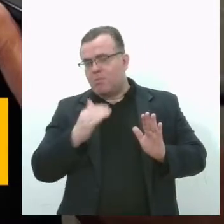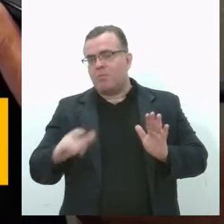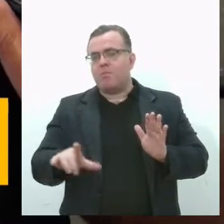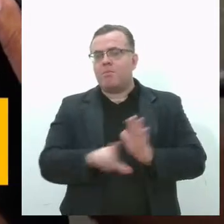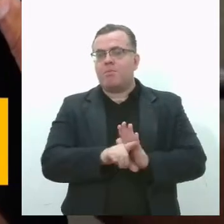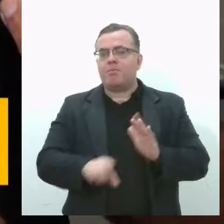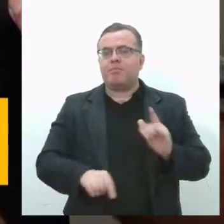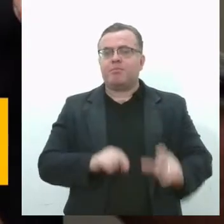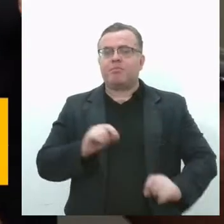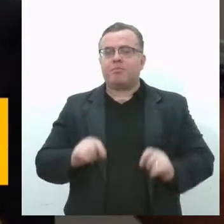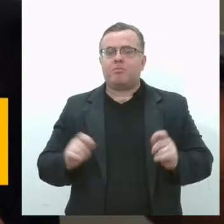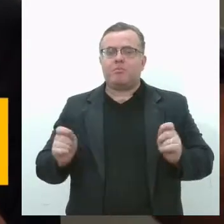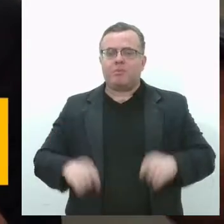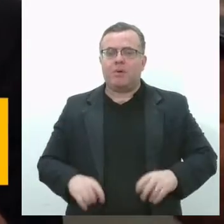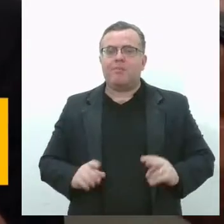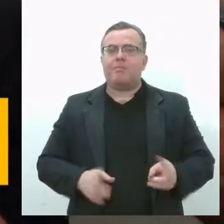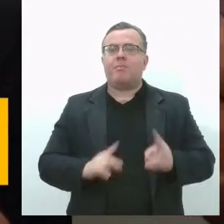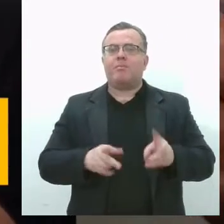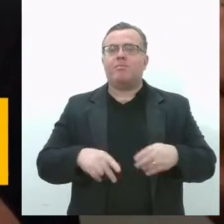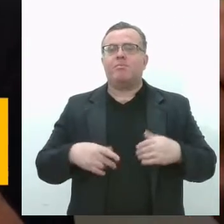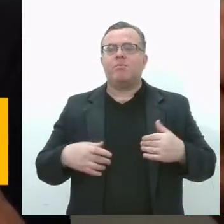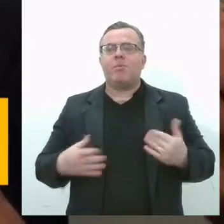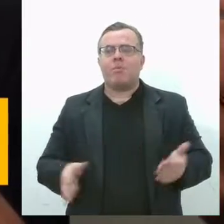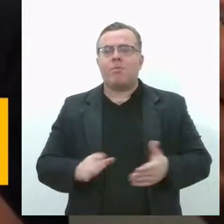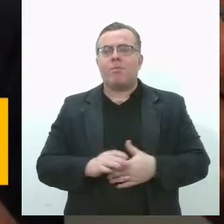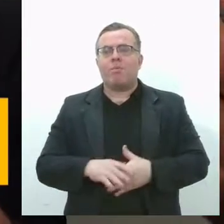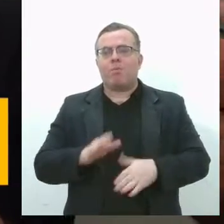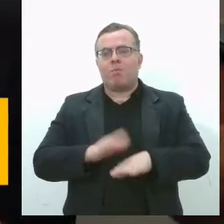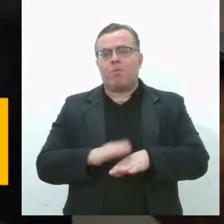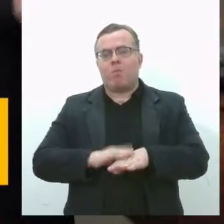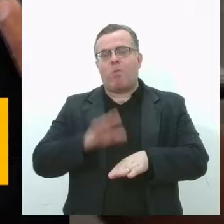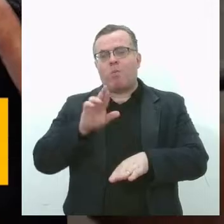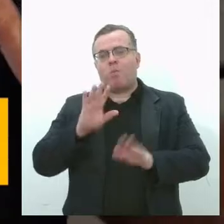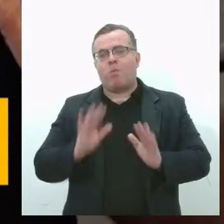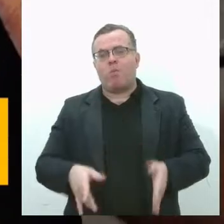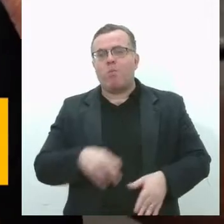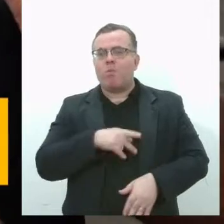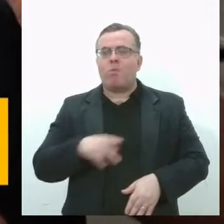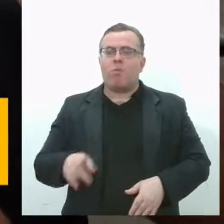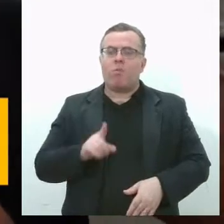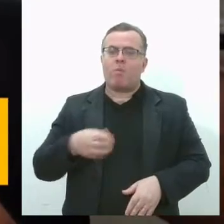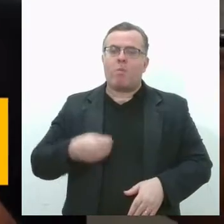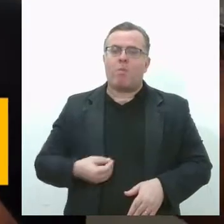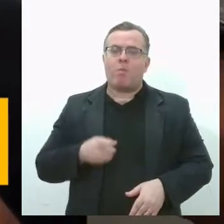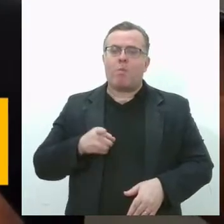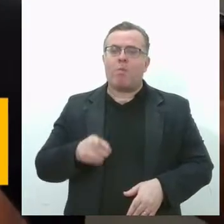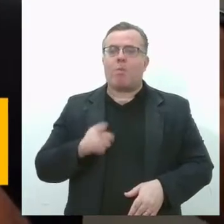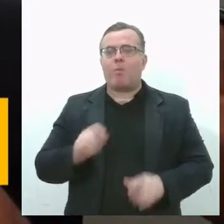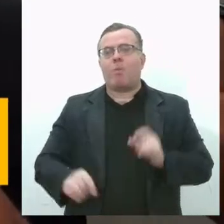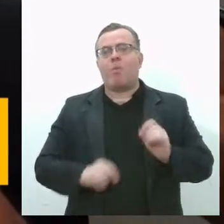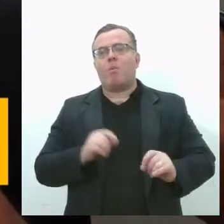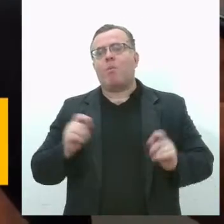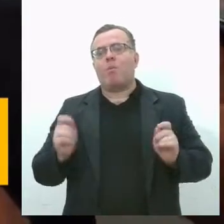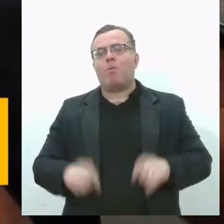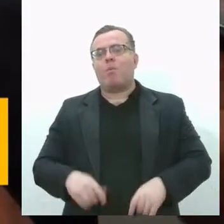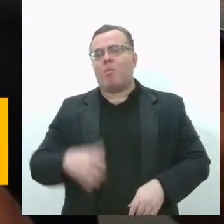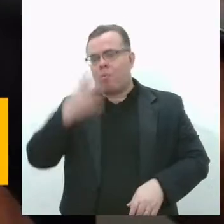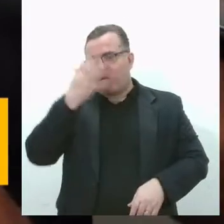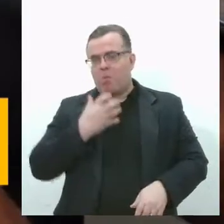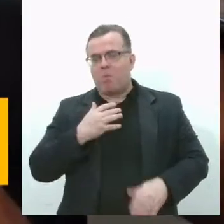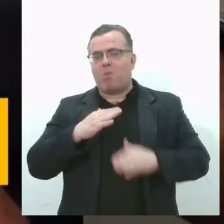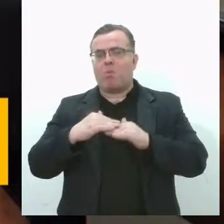deputado Robson já passou por essa casa, conhecemos a sua personalidade, a sua maneira de se fazer política, com seriedade, com carinho,